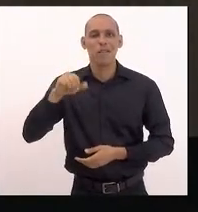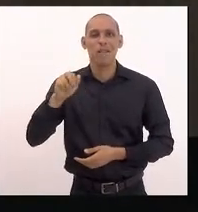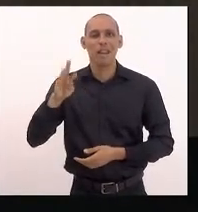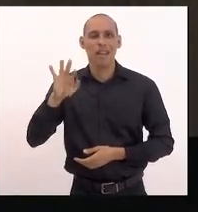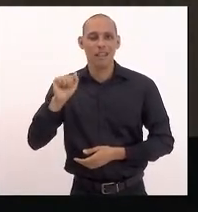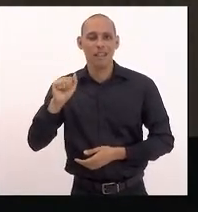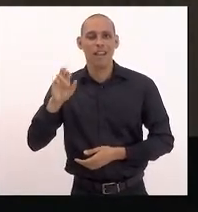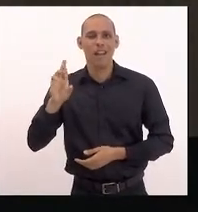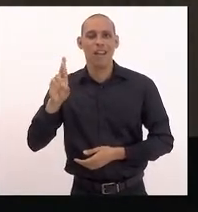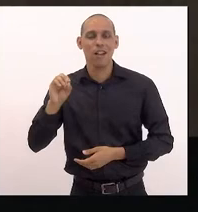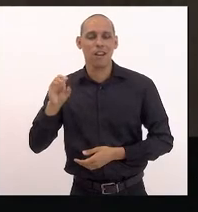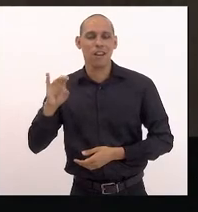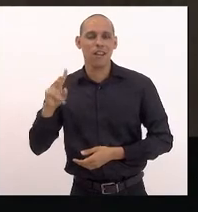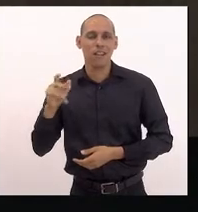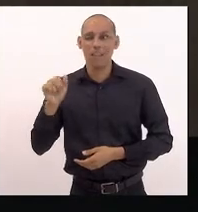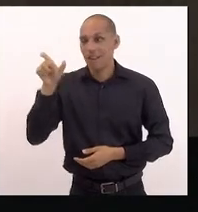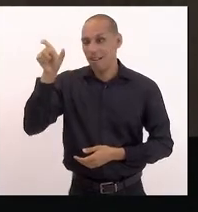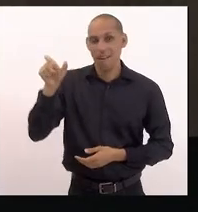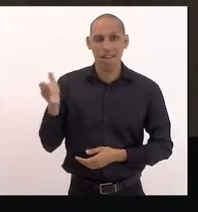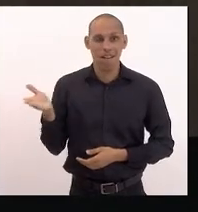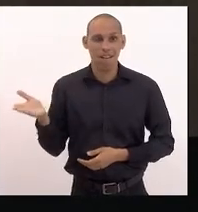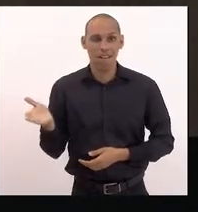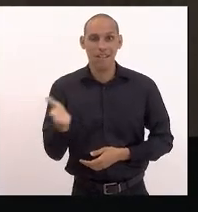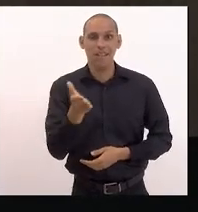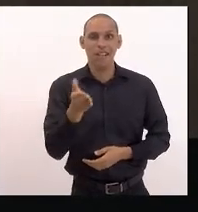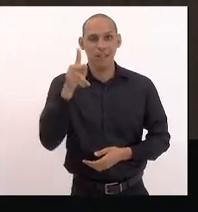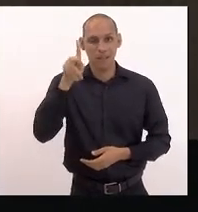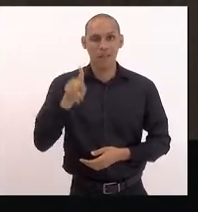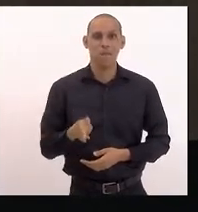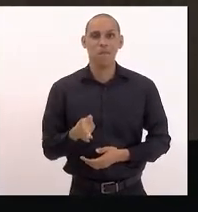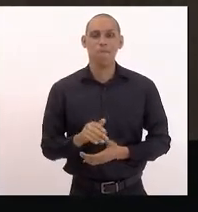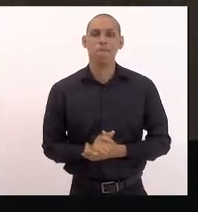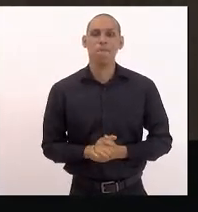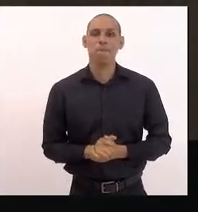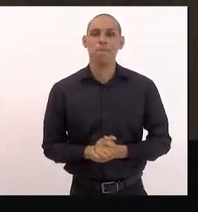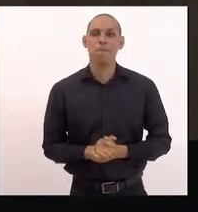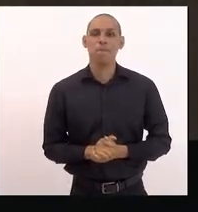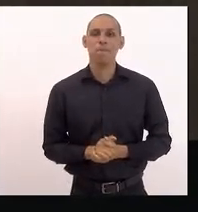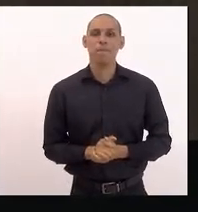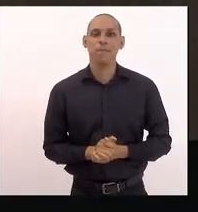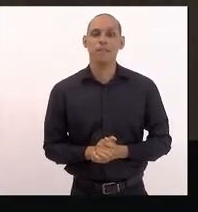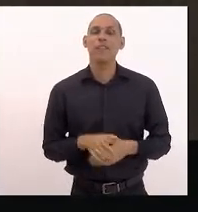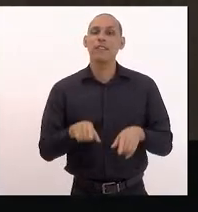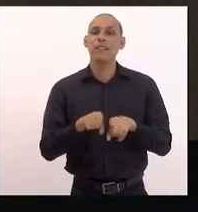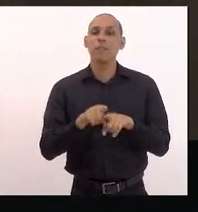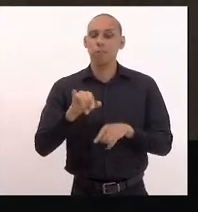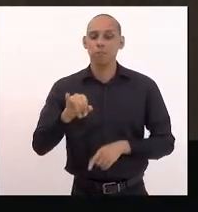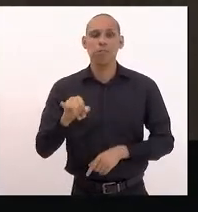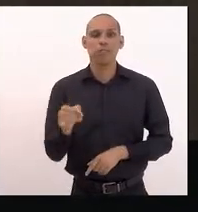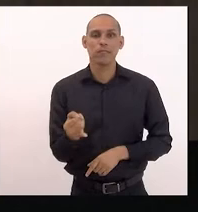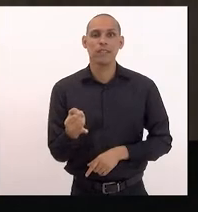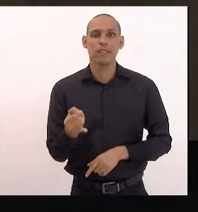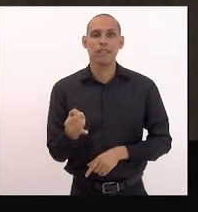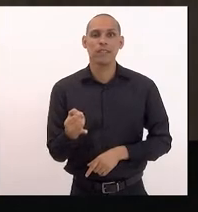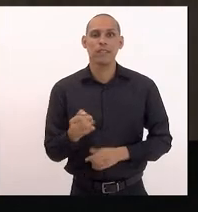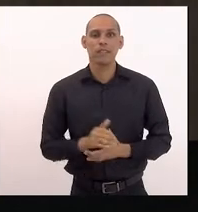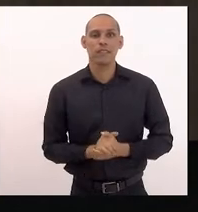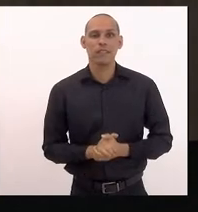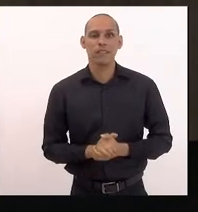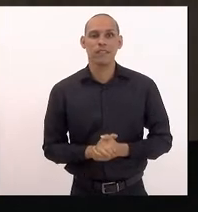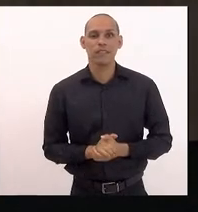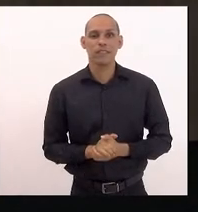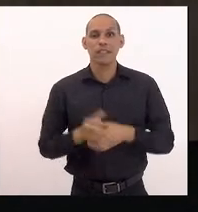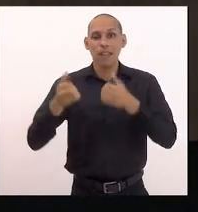Rocha, para que ela possa estar presidindo. E aqui, já aproveitando, presidente, tem alguém que vai fazer